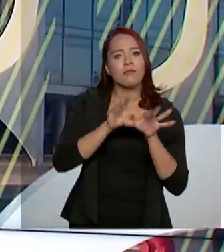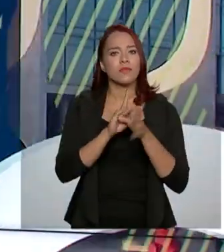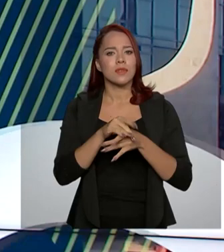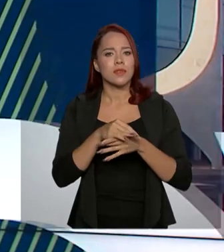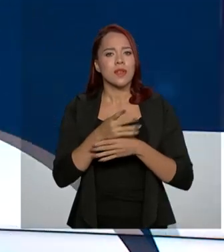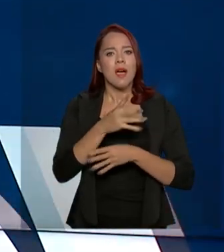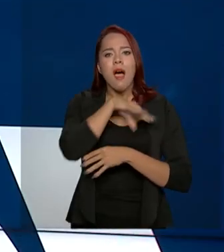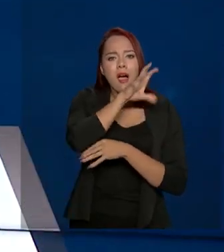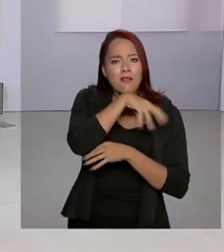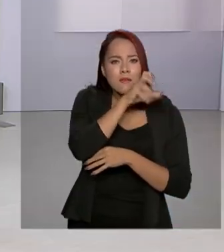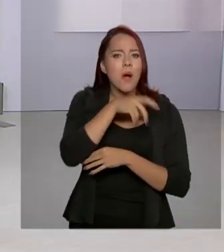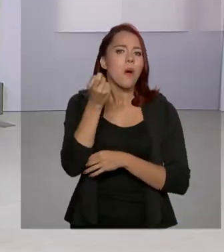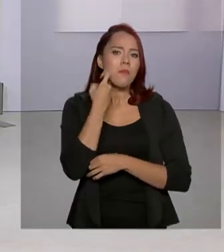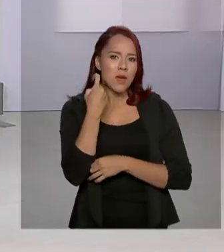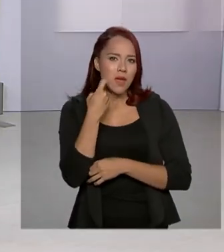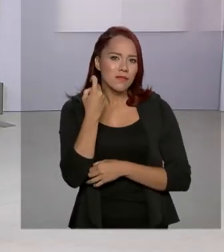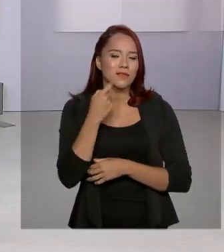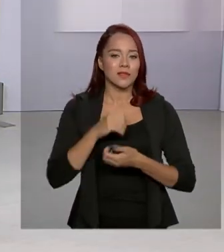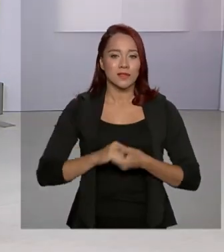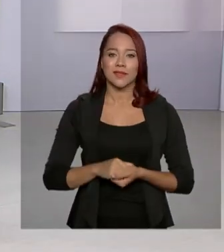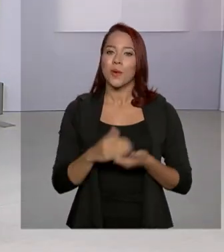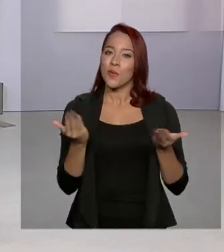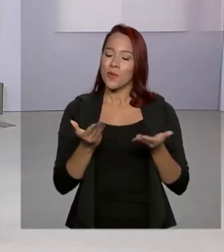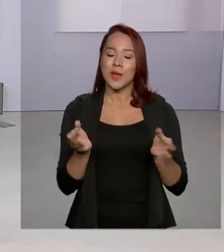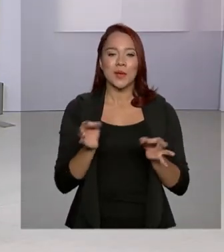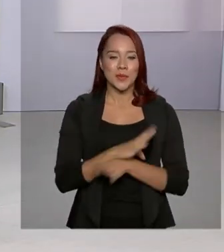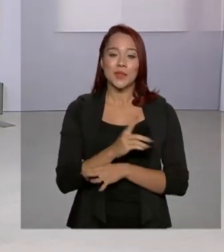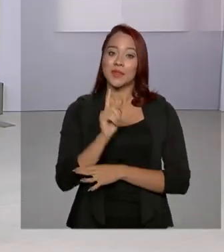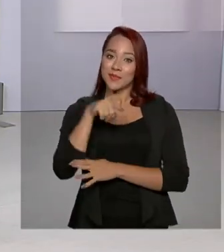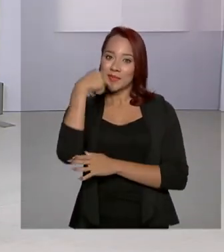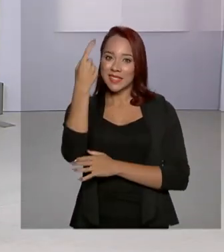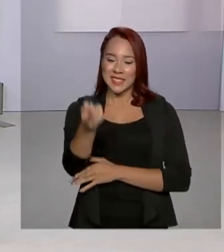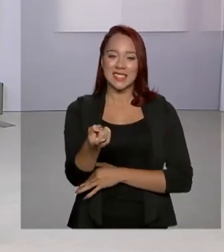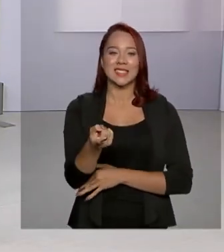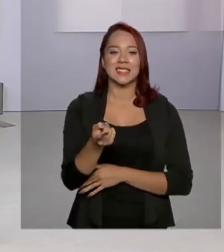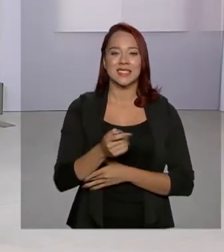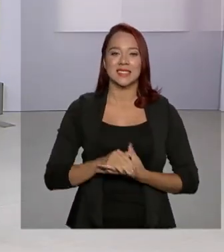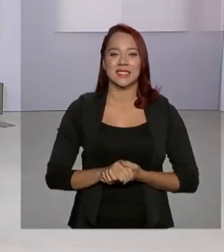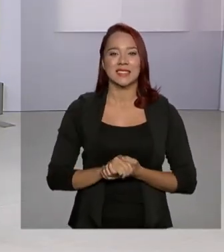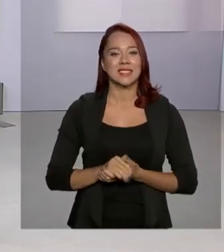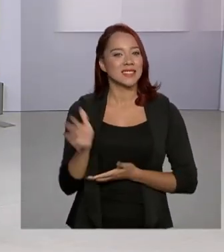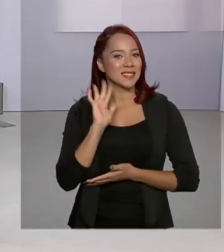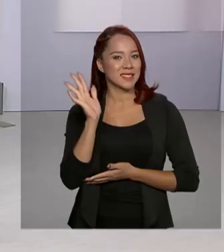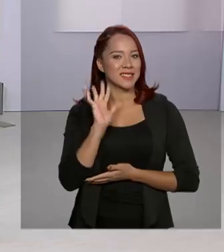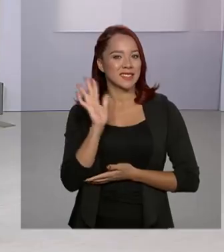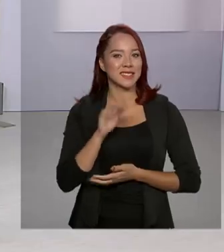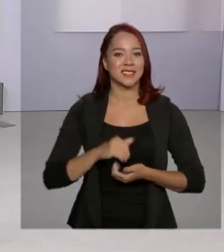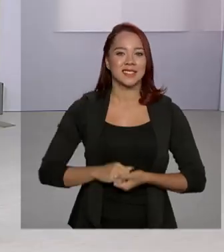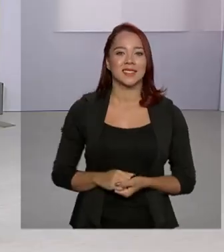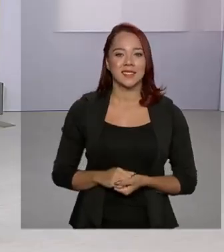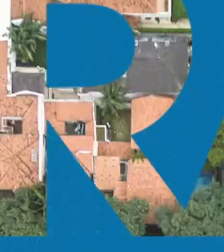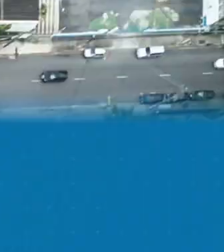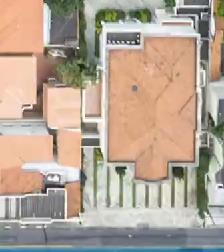peixes e plantas. Nós ficamos por aqui. Nos vemos, então, na próxima edição. Até mais. Tchau!